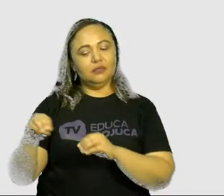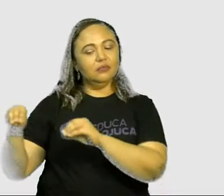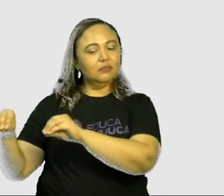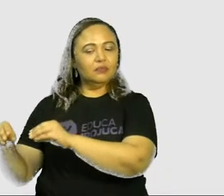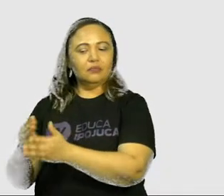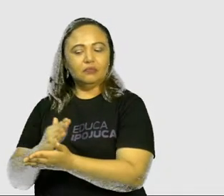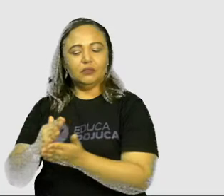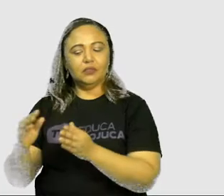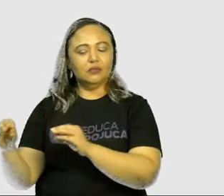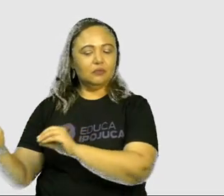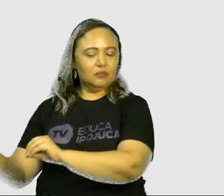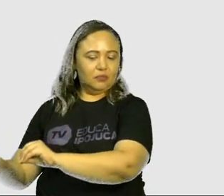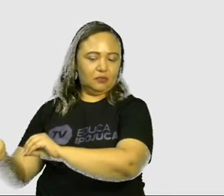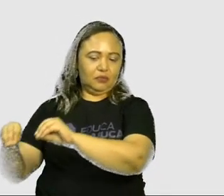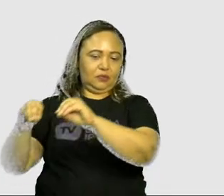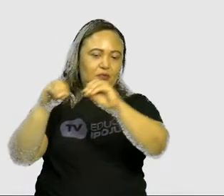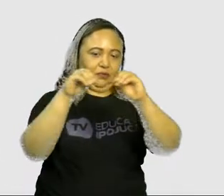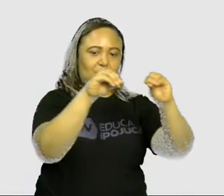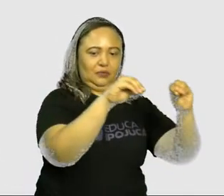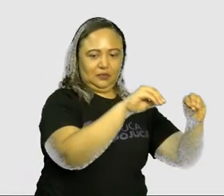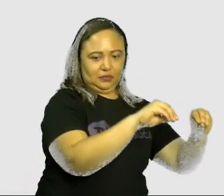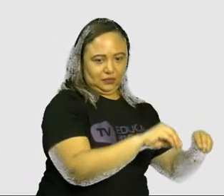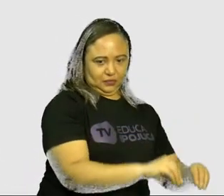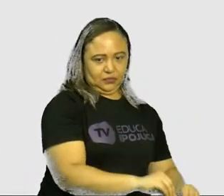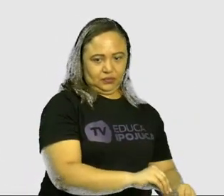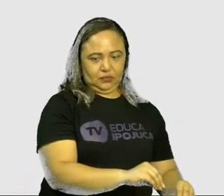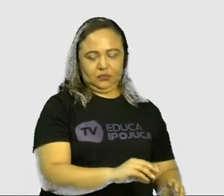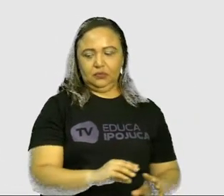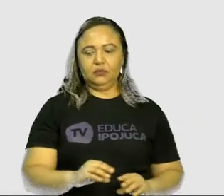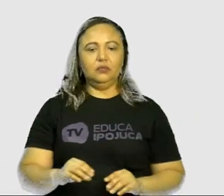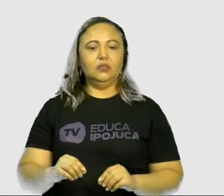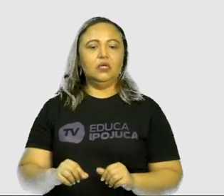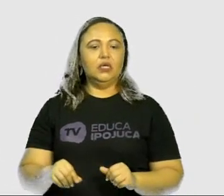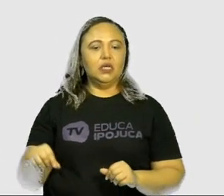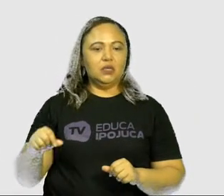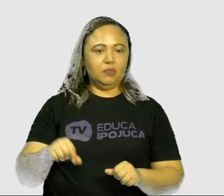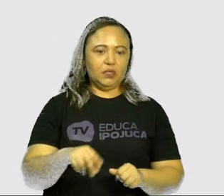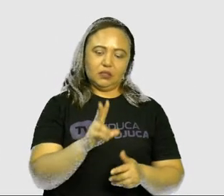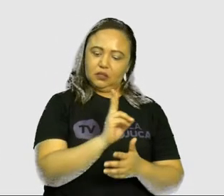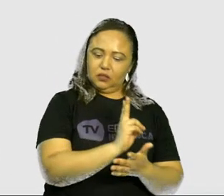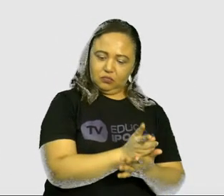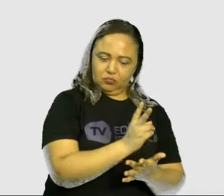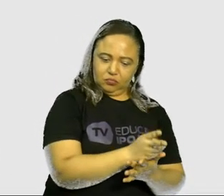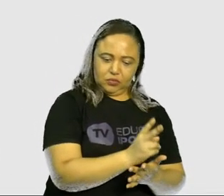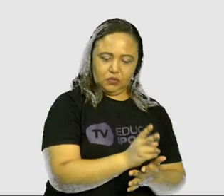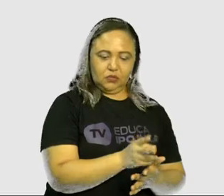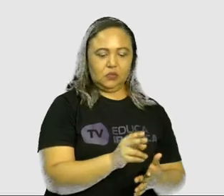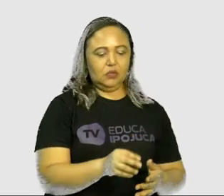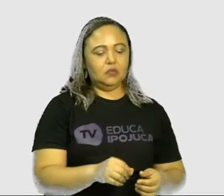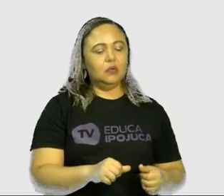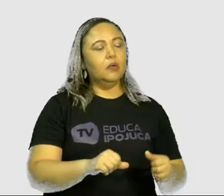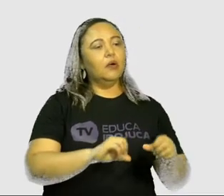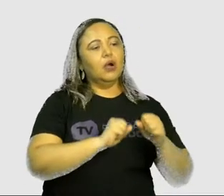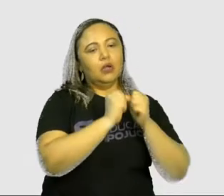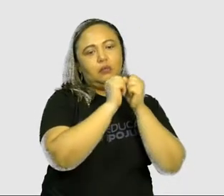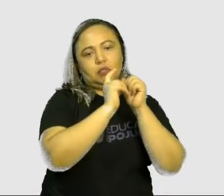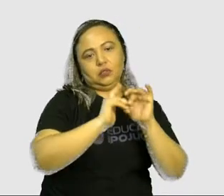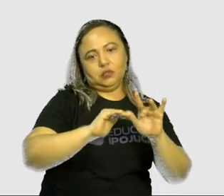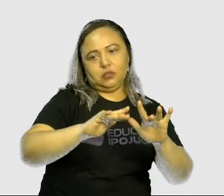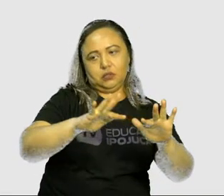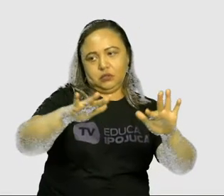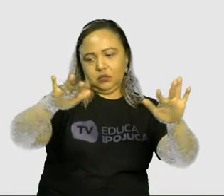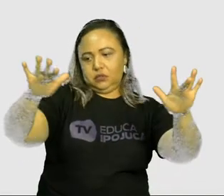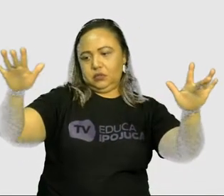surgiu o nomadismo. Os grupos viviam fixos num só lugar, mas começaram a se espalhar